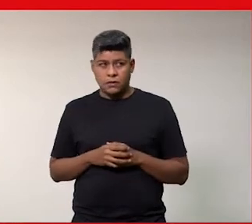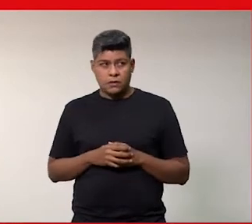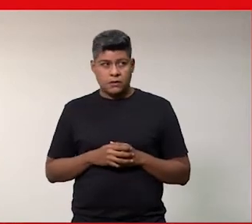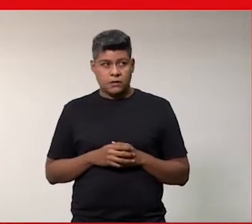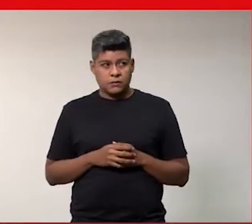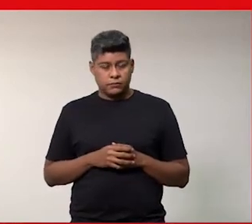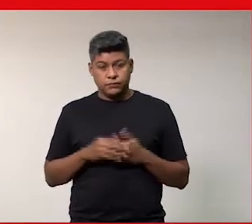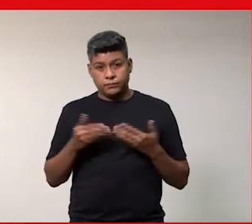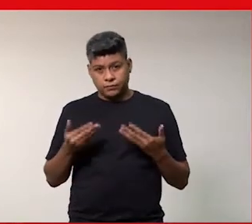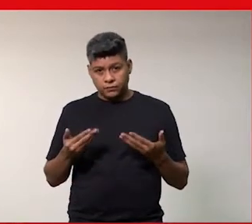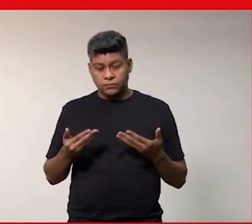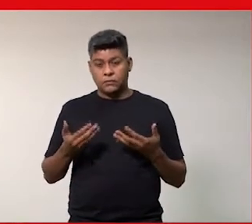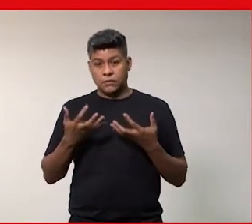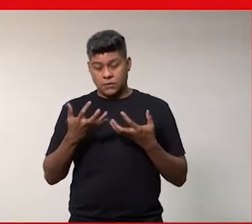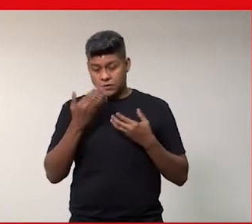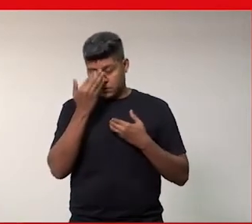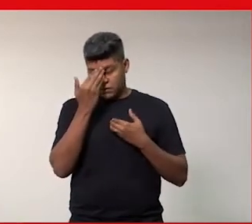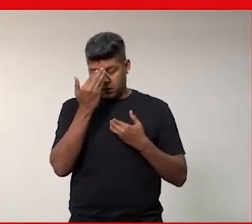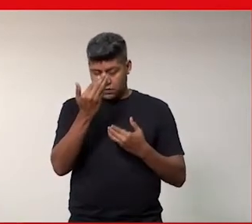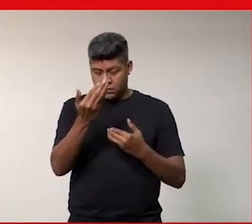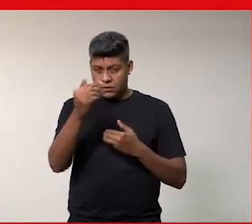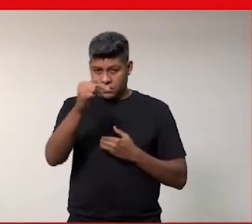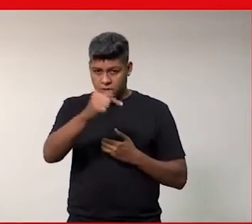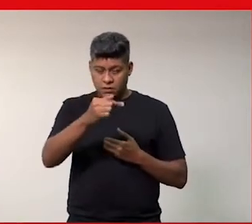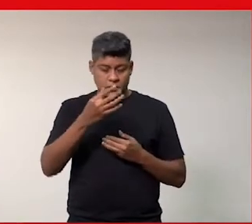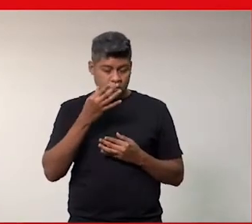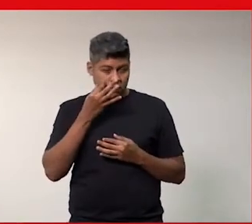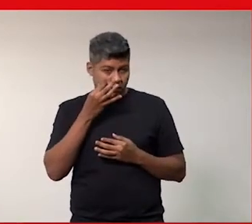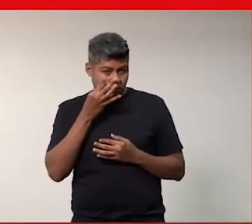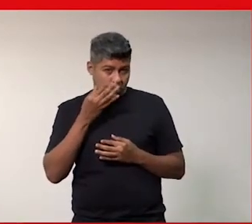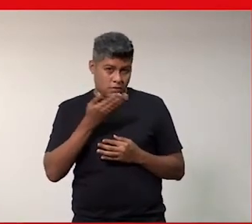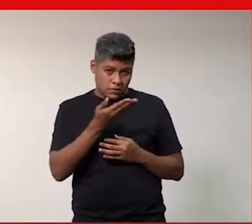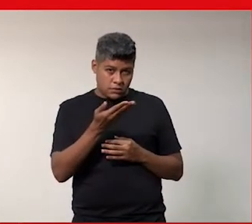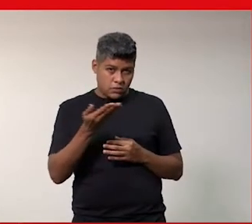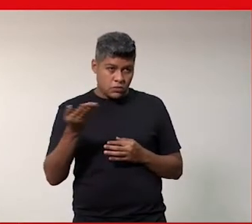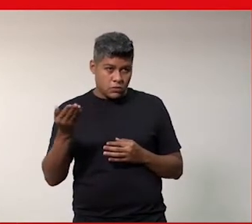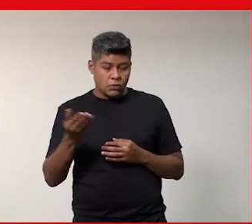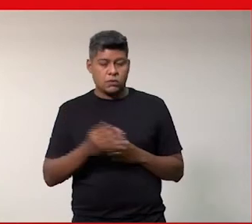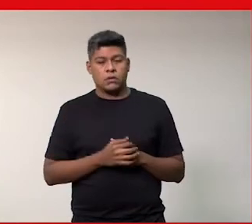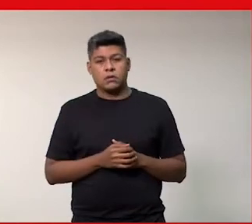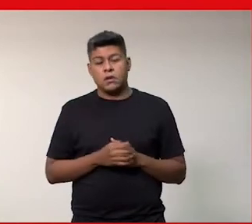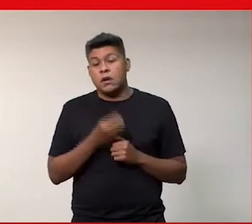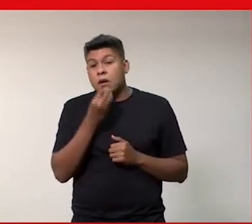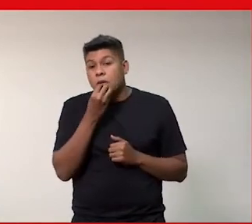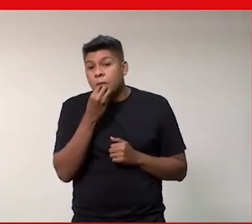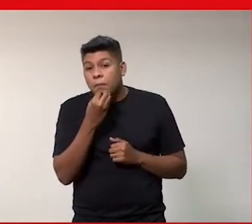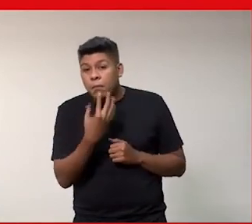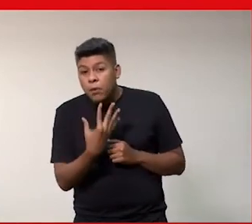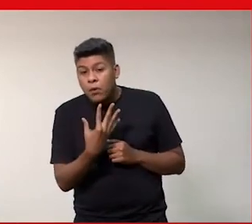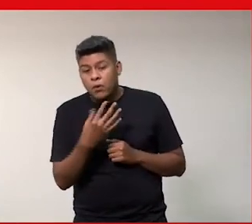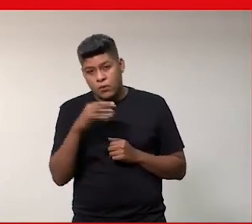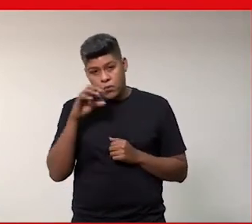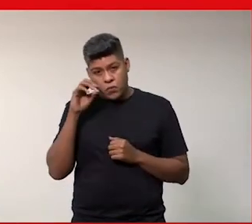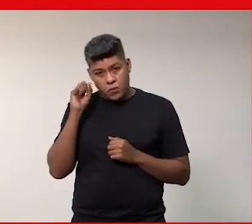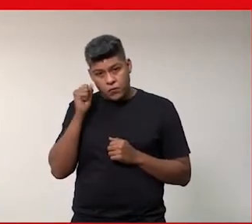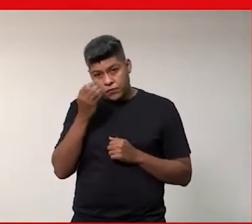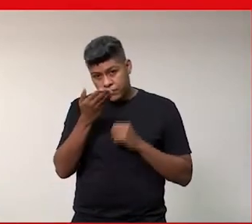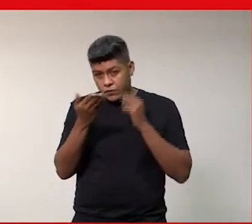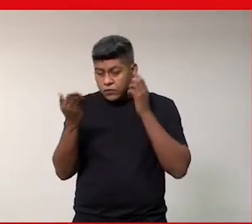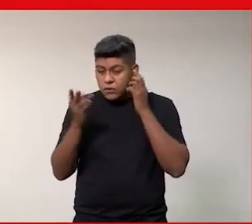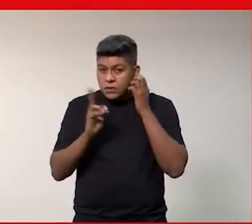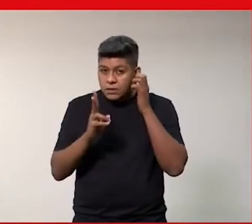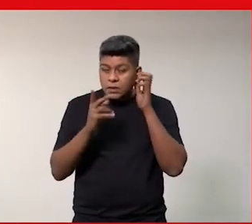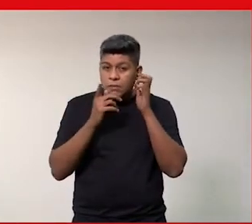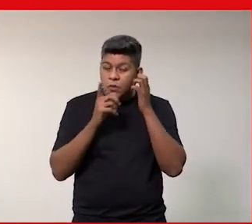então só tenho a agradecer aqui a presença de todas foi muito bom ouvi-las né sempre a gente